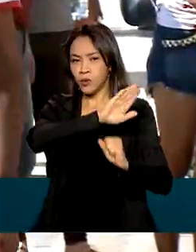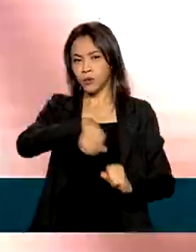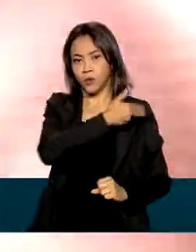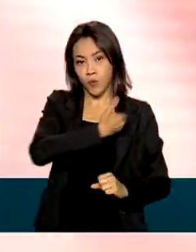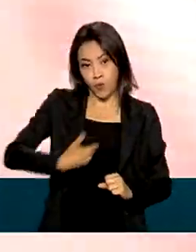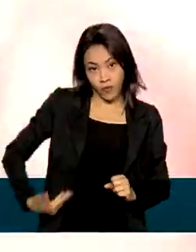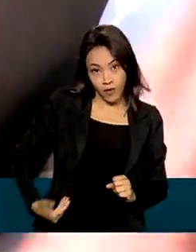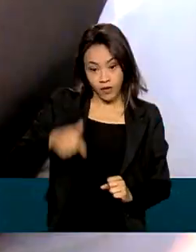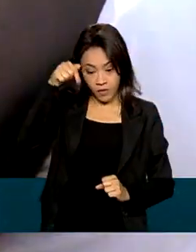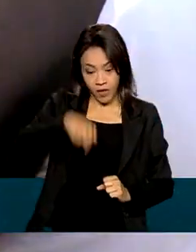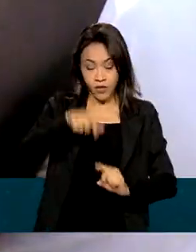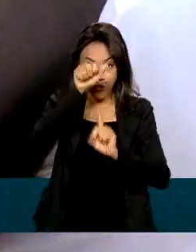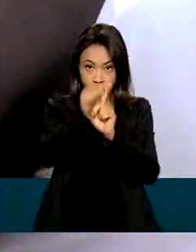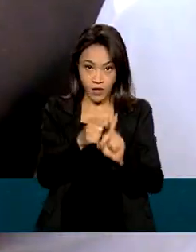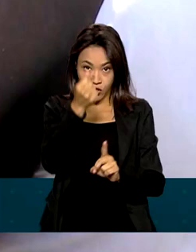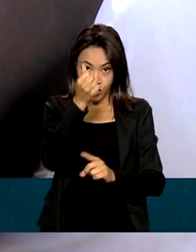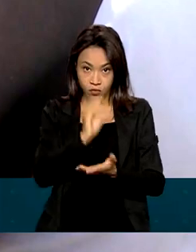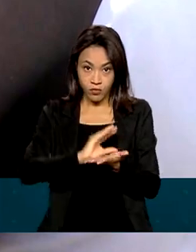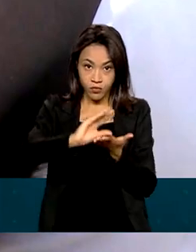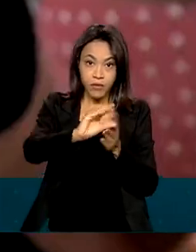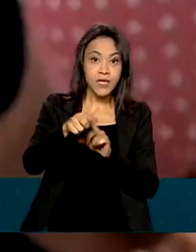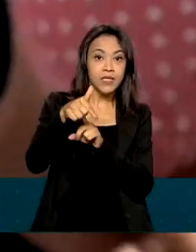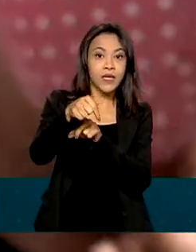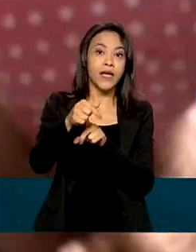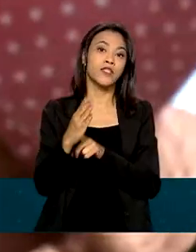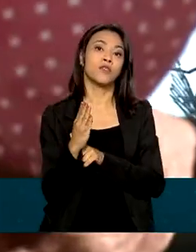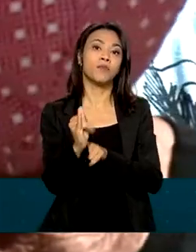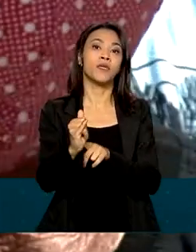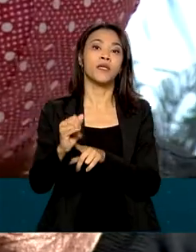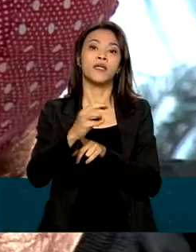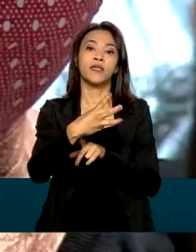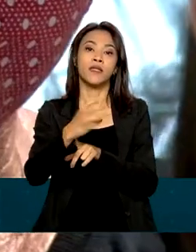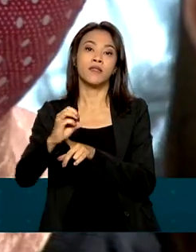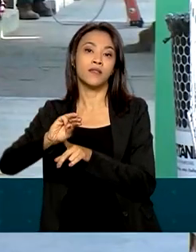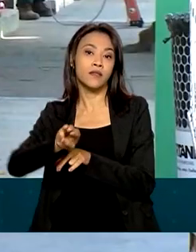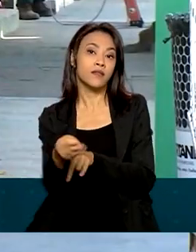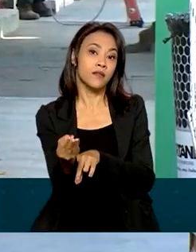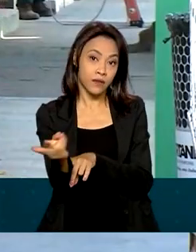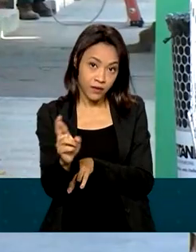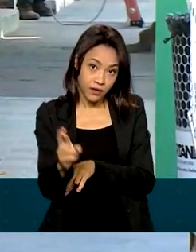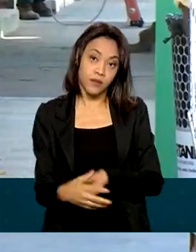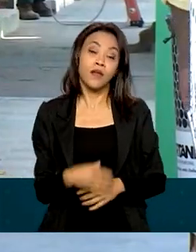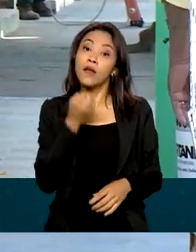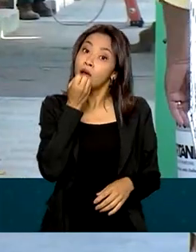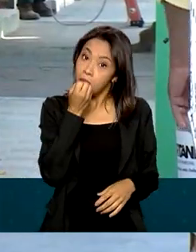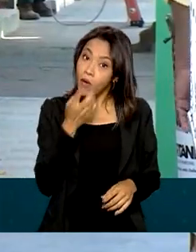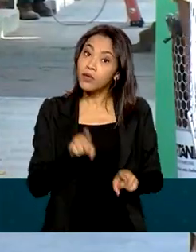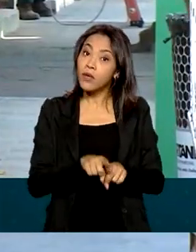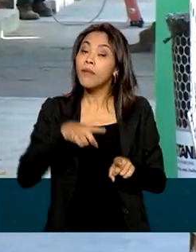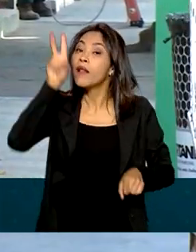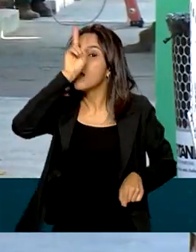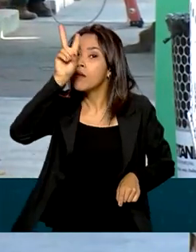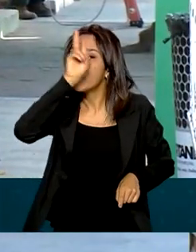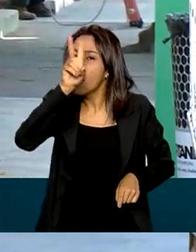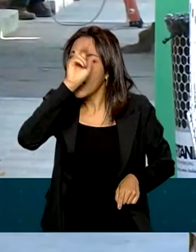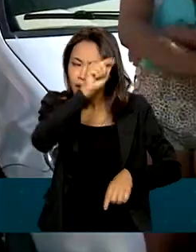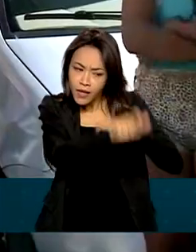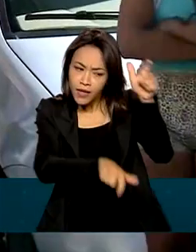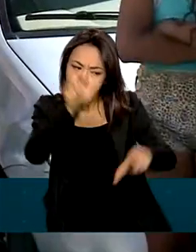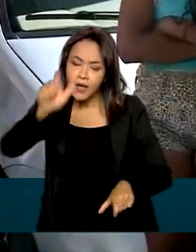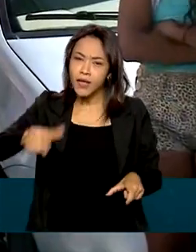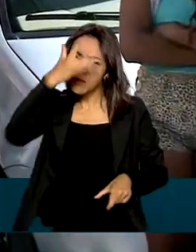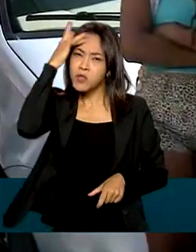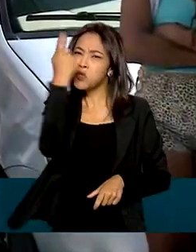desembolsar este mês 7 bilhões e 300 milhões de reais. É bom lembrar que nenhum beneficiário